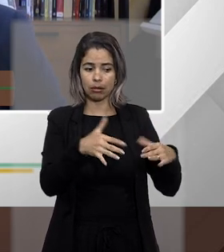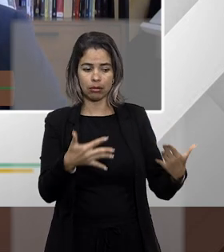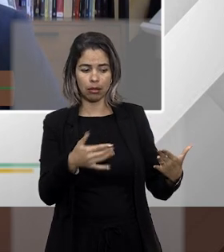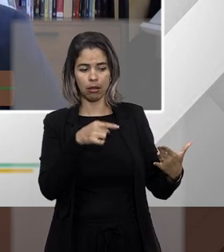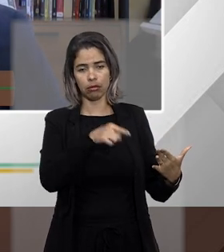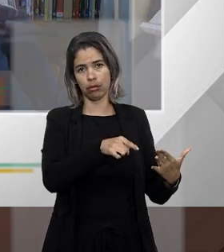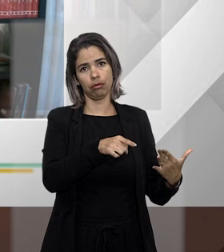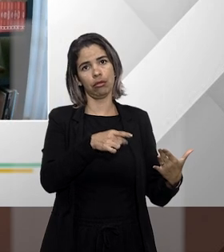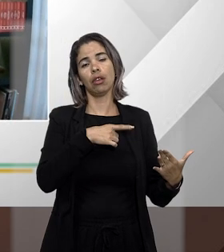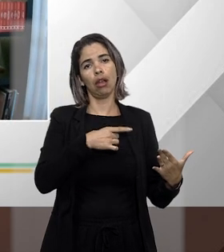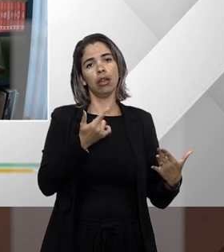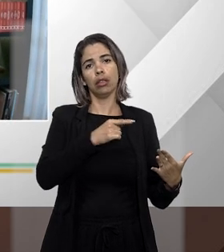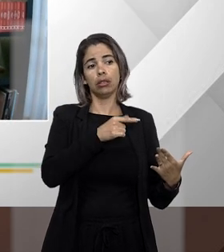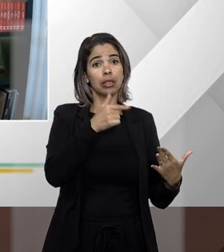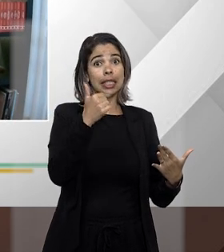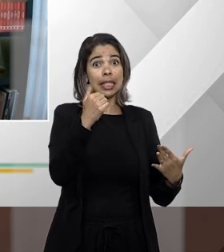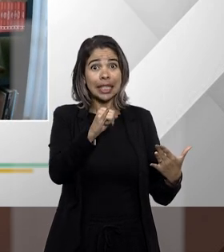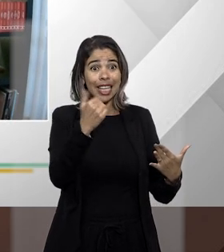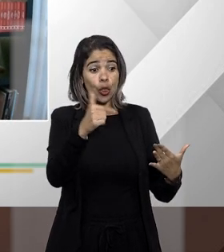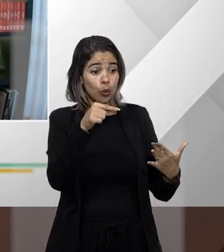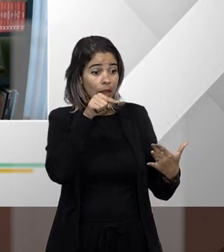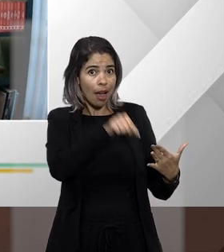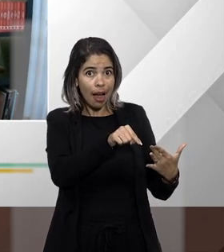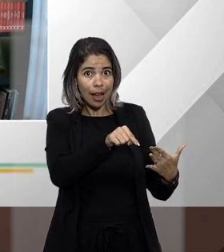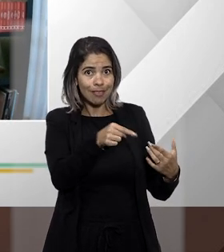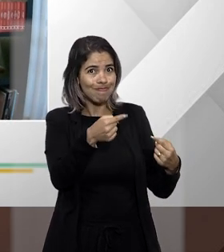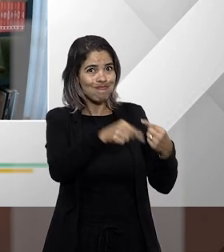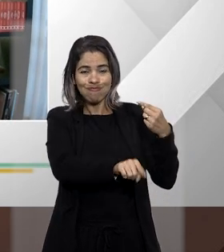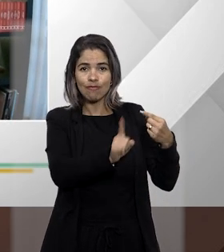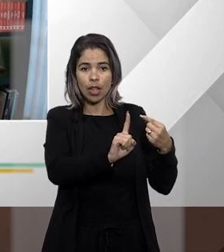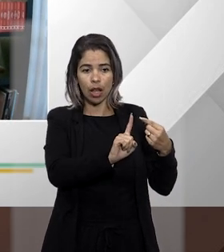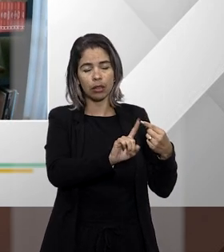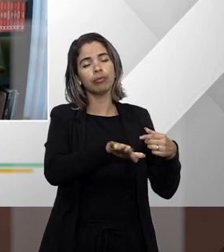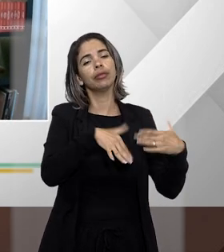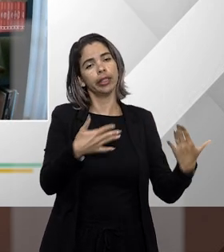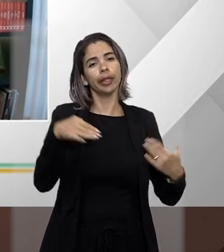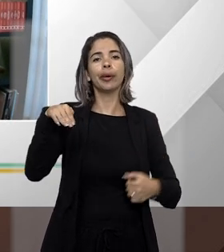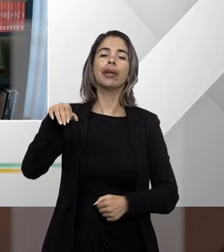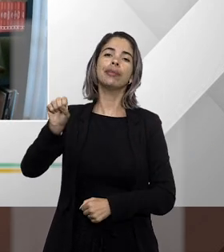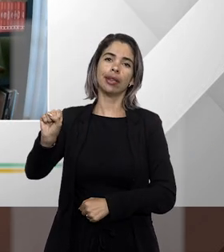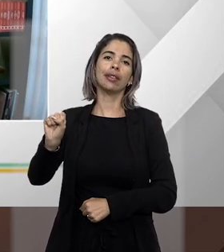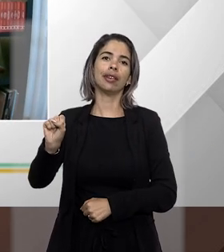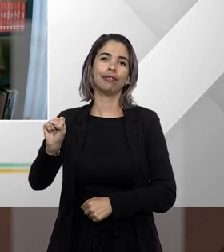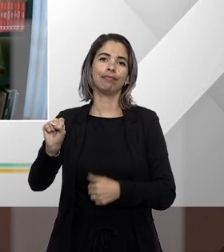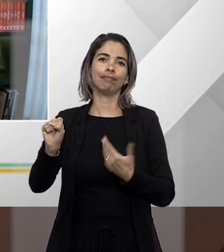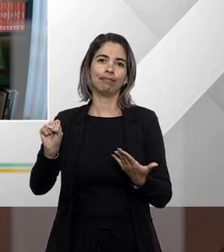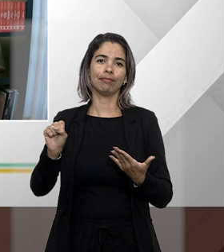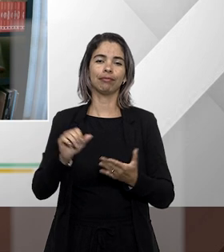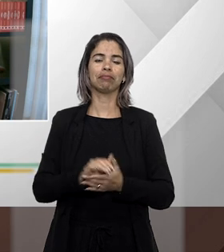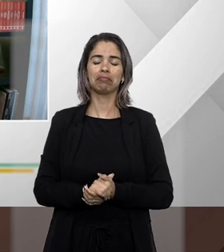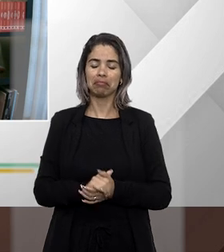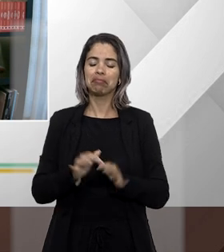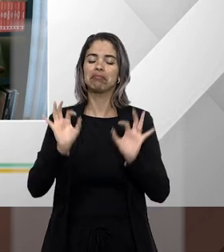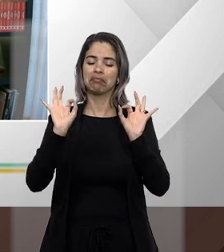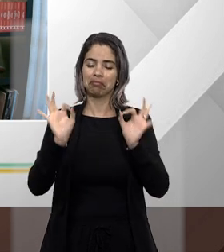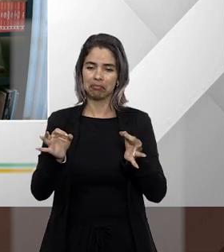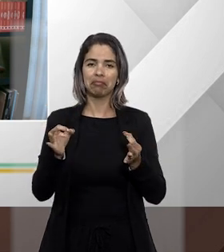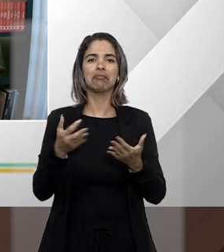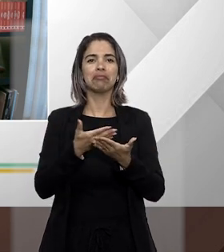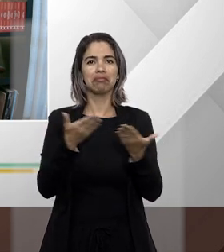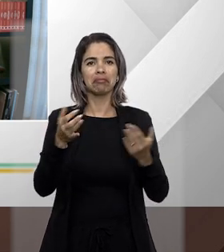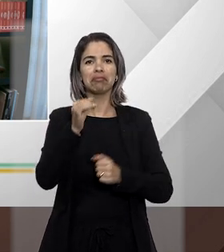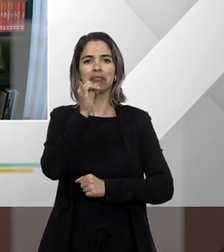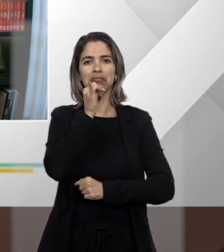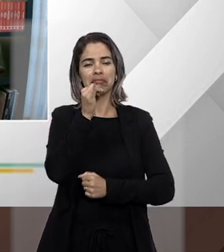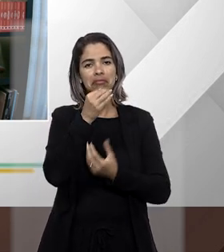segurança muito interessante ambos falam aí com muitos exemplos e eu faço questão de sempre